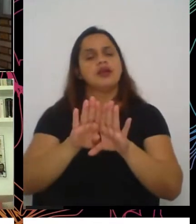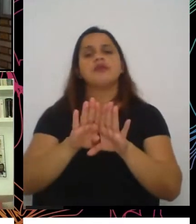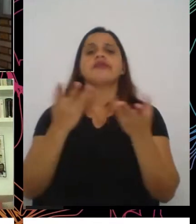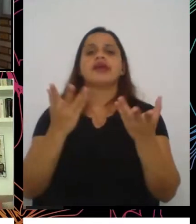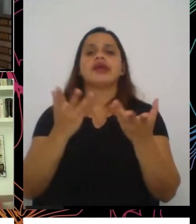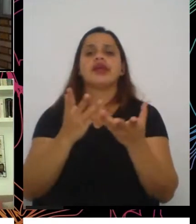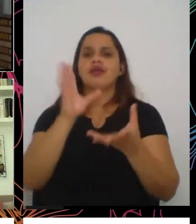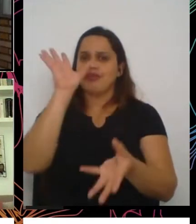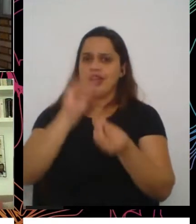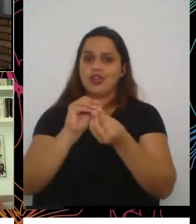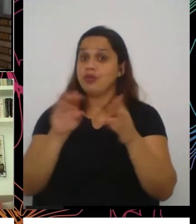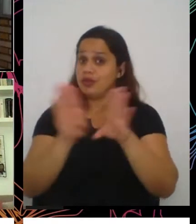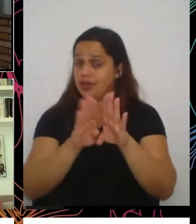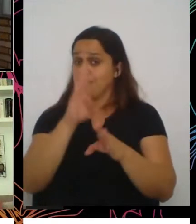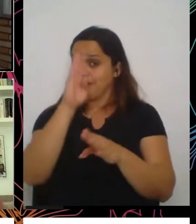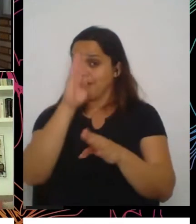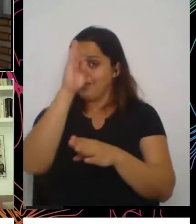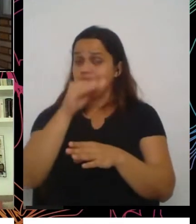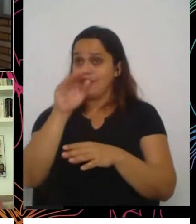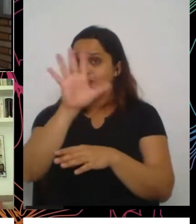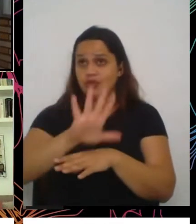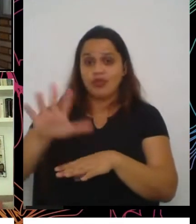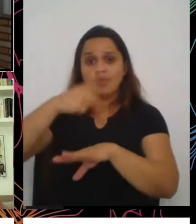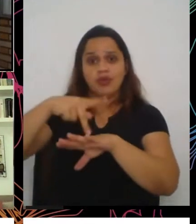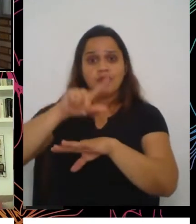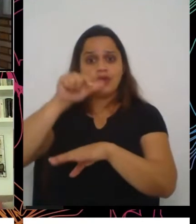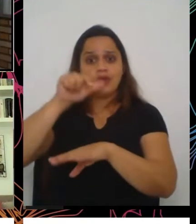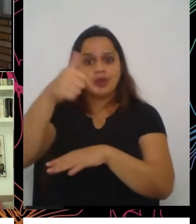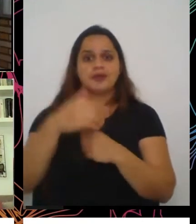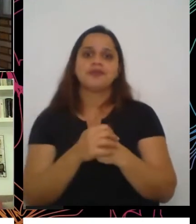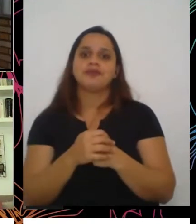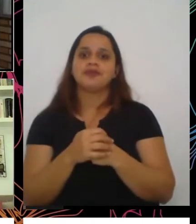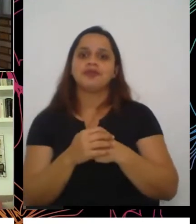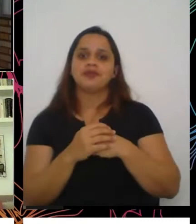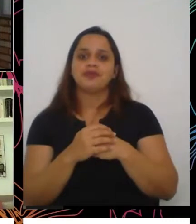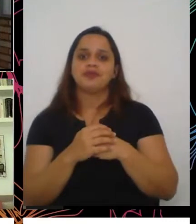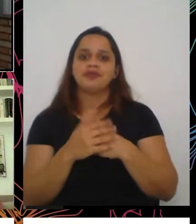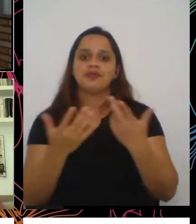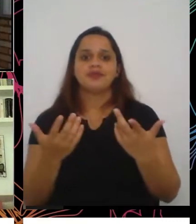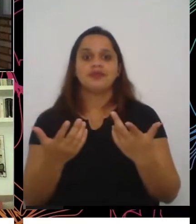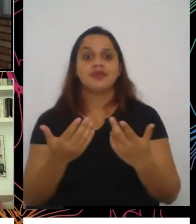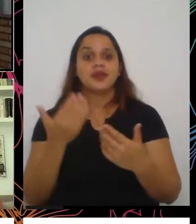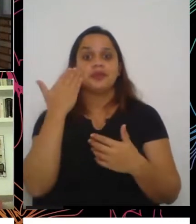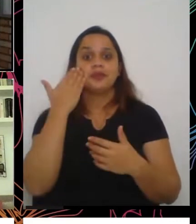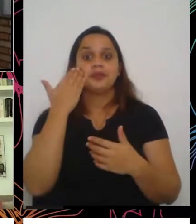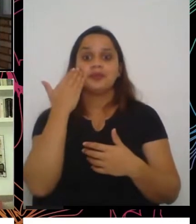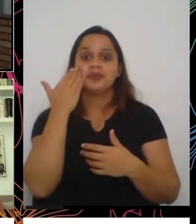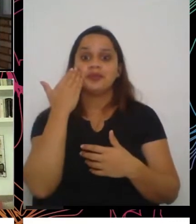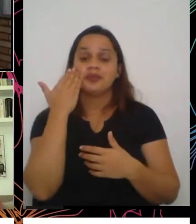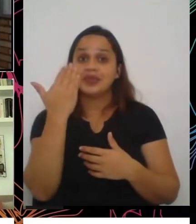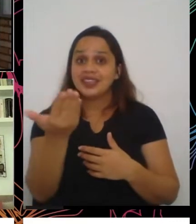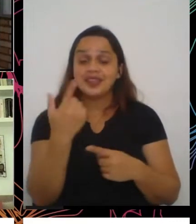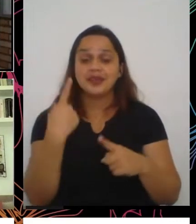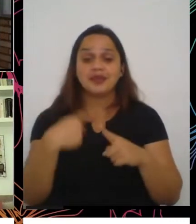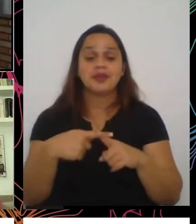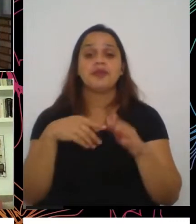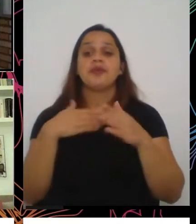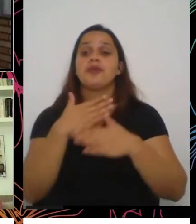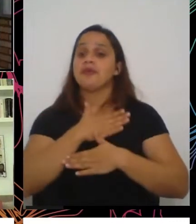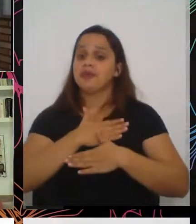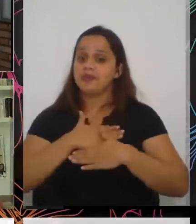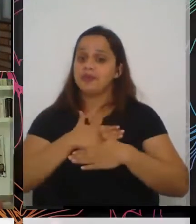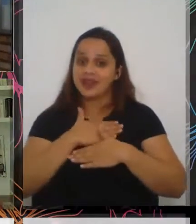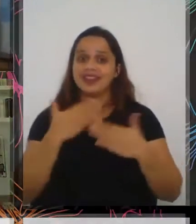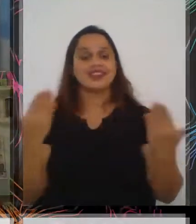Por favor. Obrigado, Rejane. um prazer estar participando da Conferência Ecos, ainda mais dividindo o